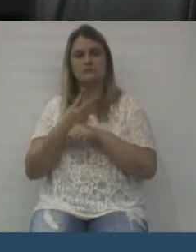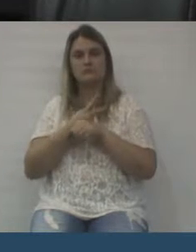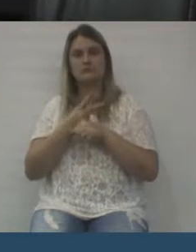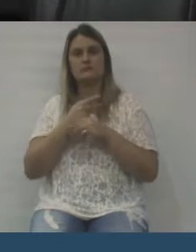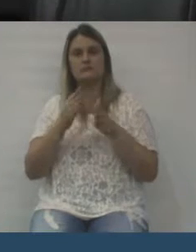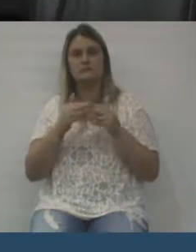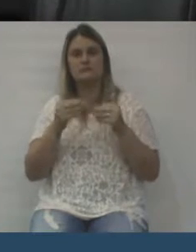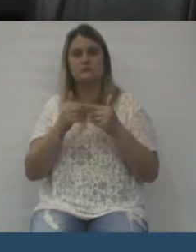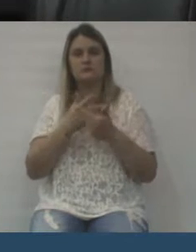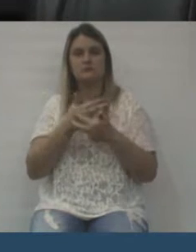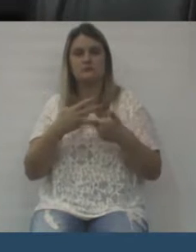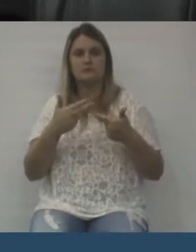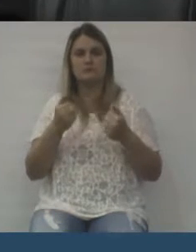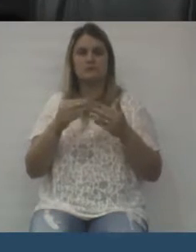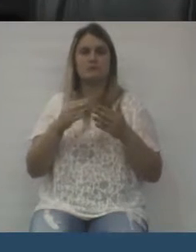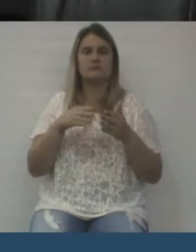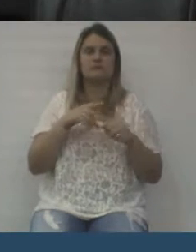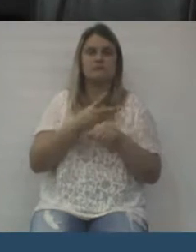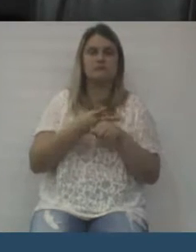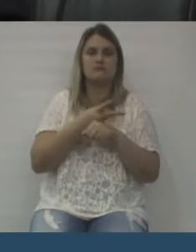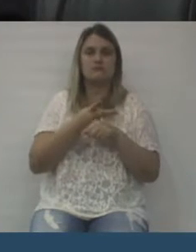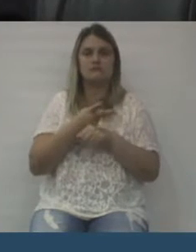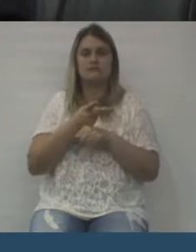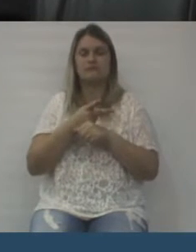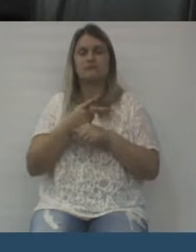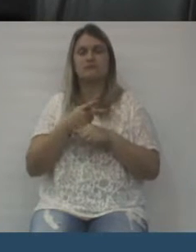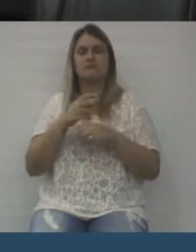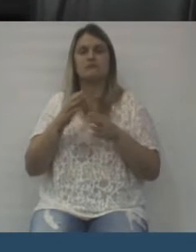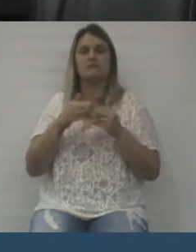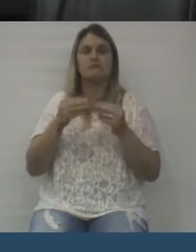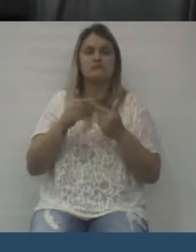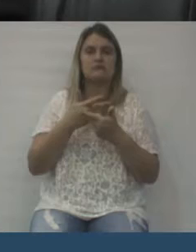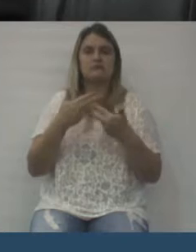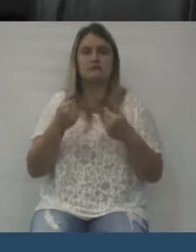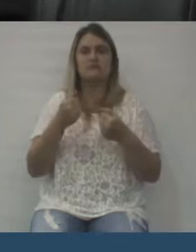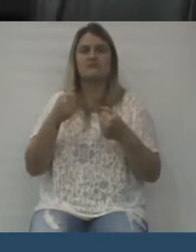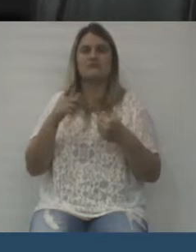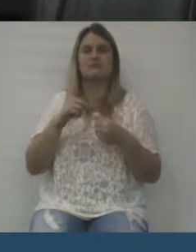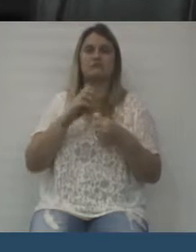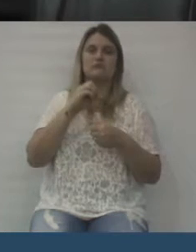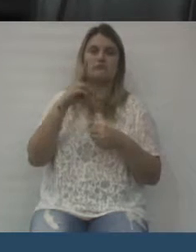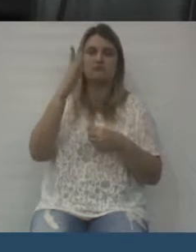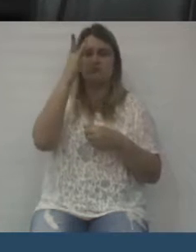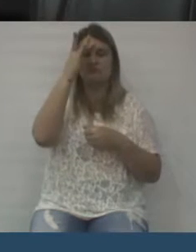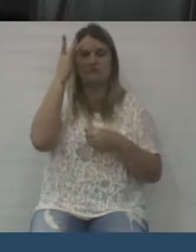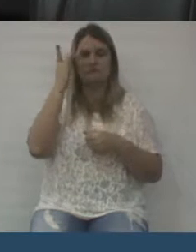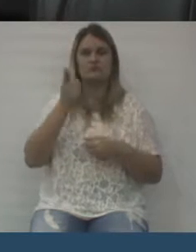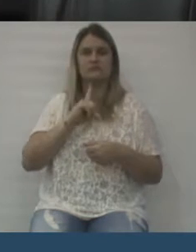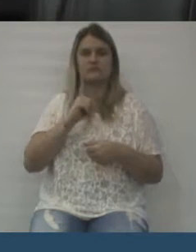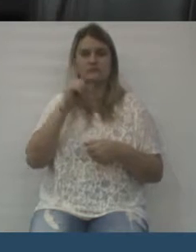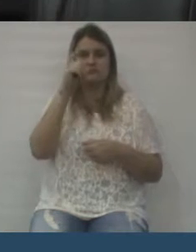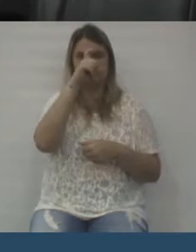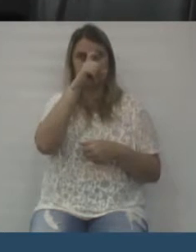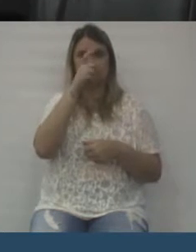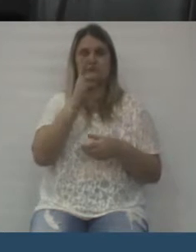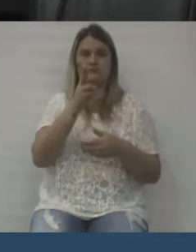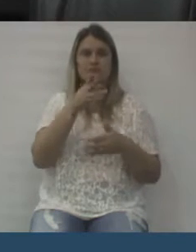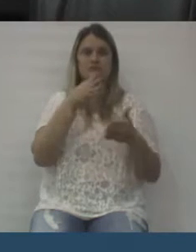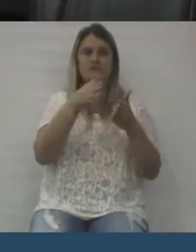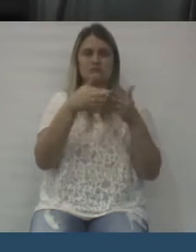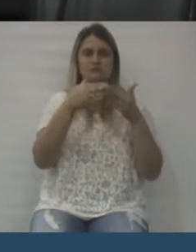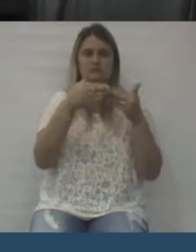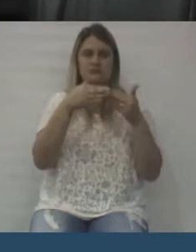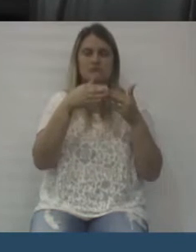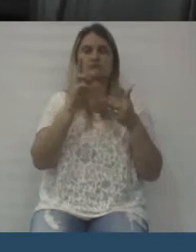procuraram e muitas vezes você foi atrás das pessoas que estavam em dificuldades, elas tiveram